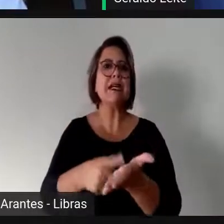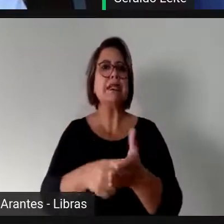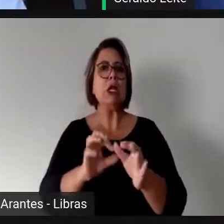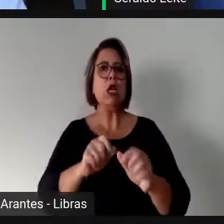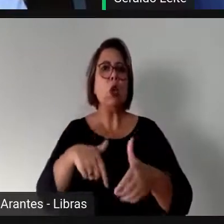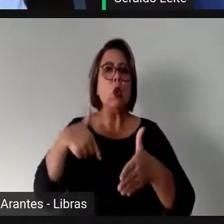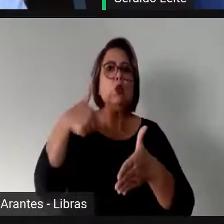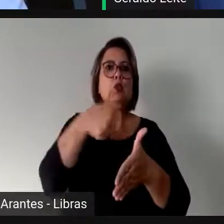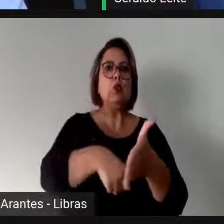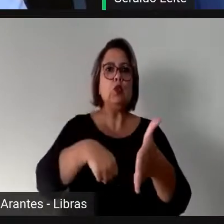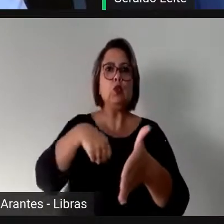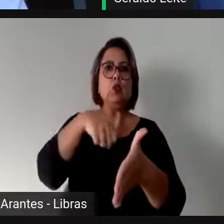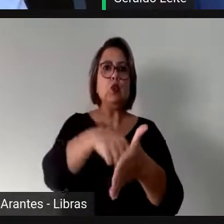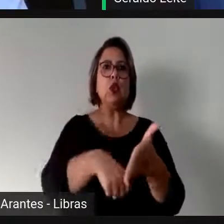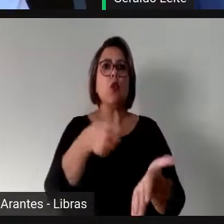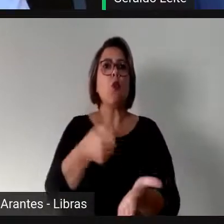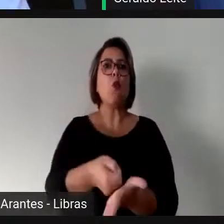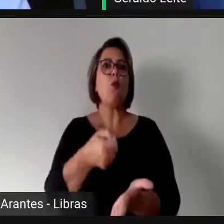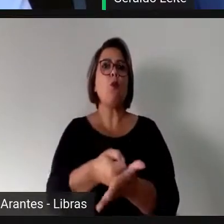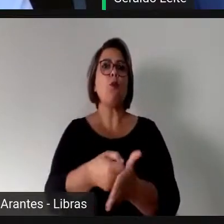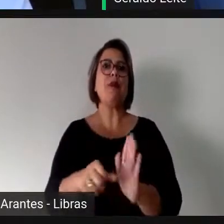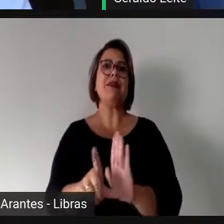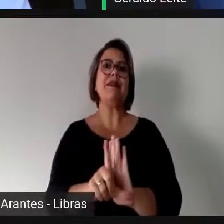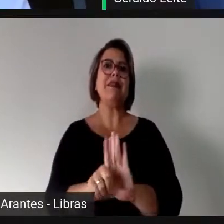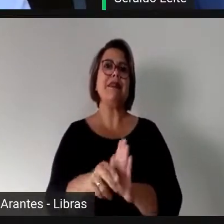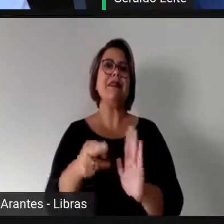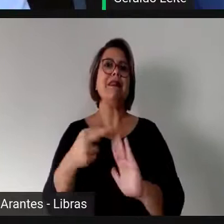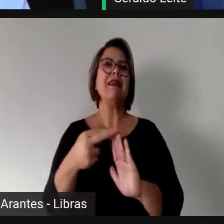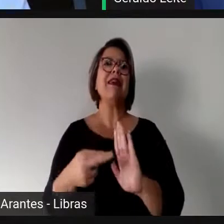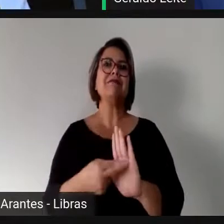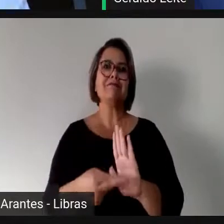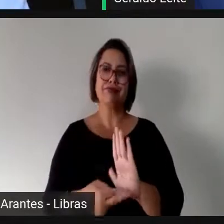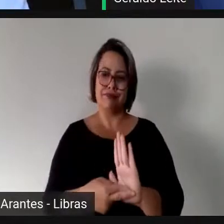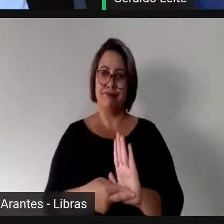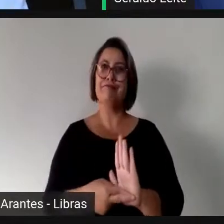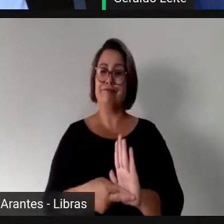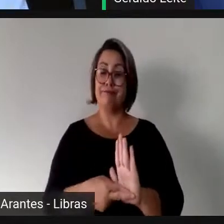exigindo o cumprimento da norma, né, então,